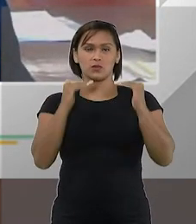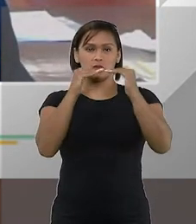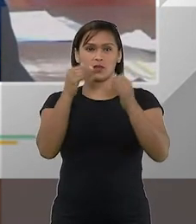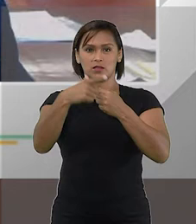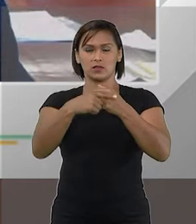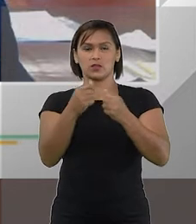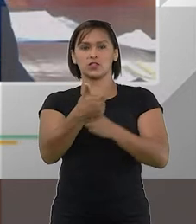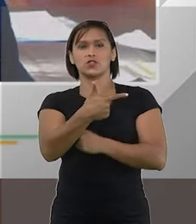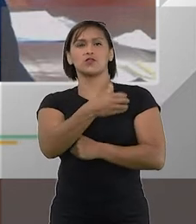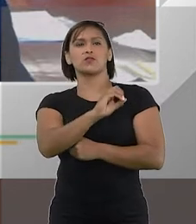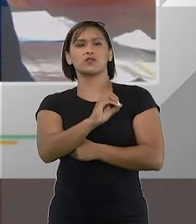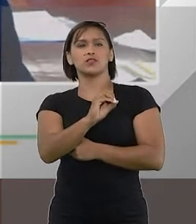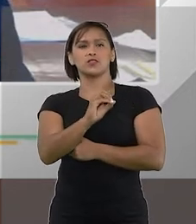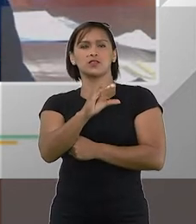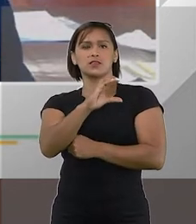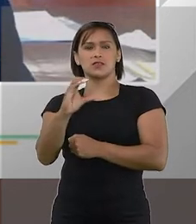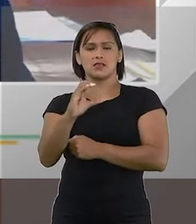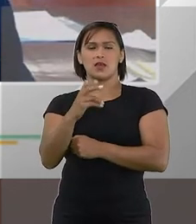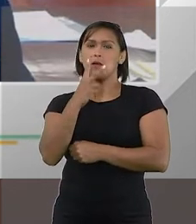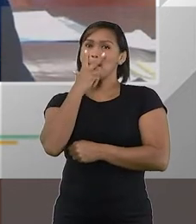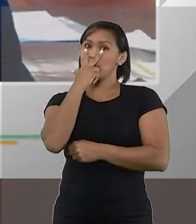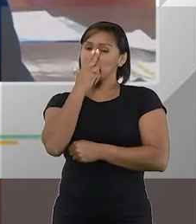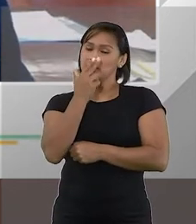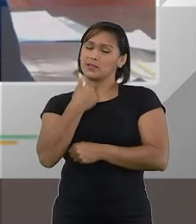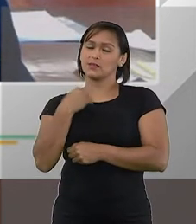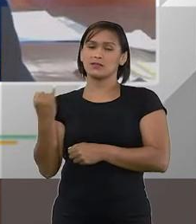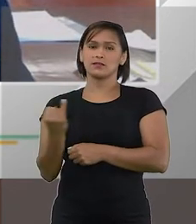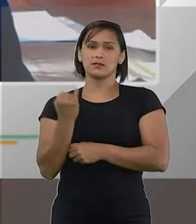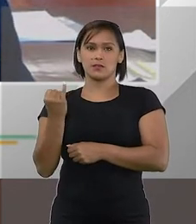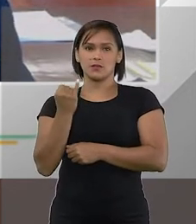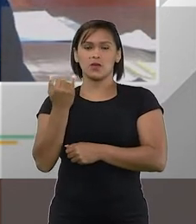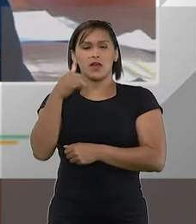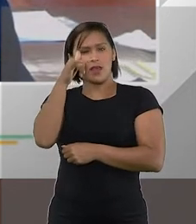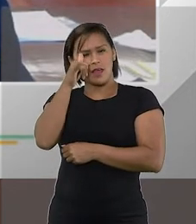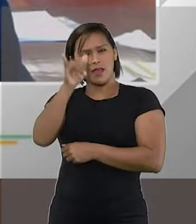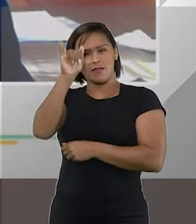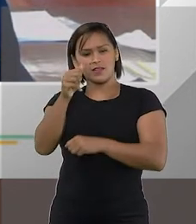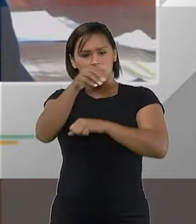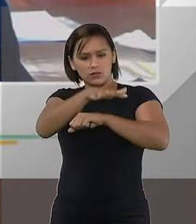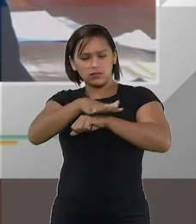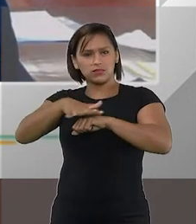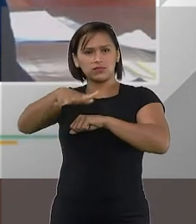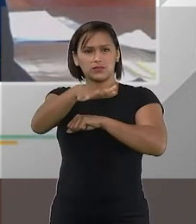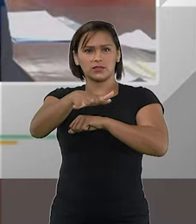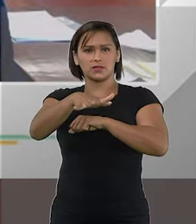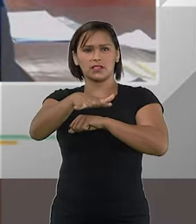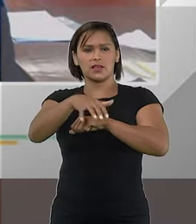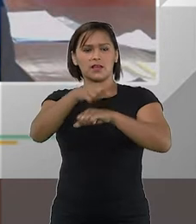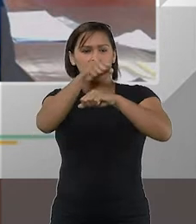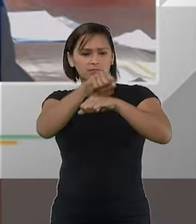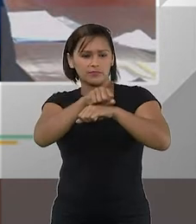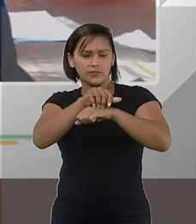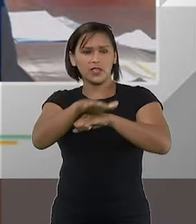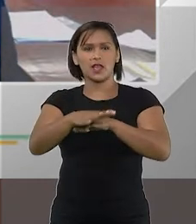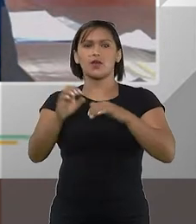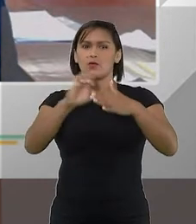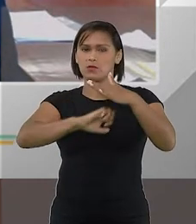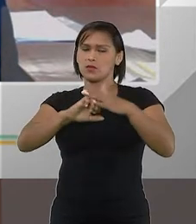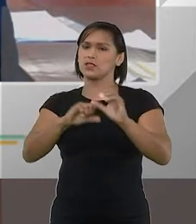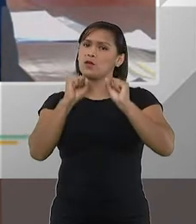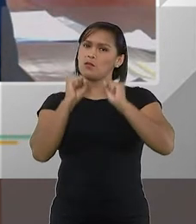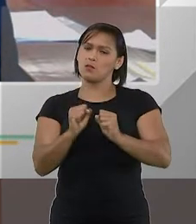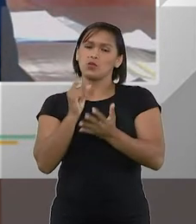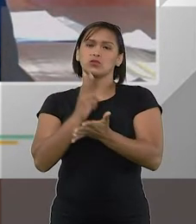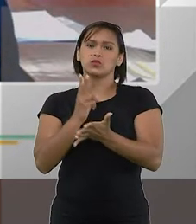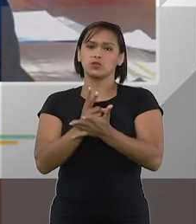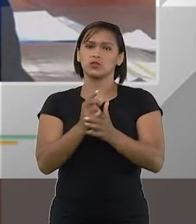do artigo 20, letra C, a mim parece que a grande sacada é evitar a publicidade. O empresário